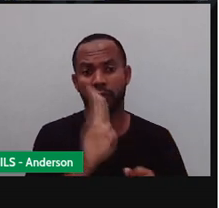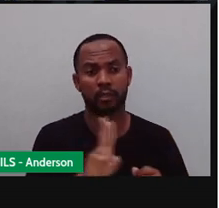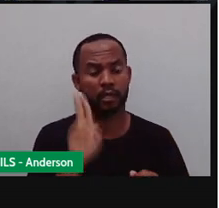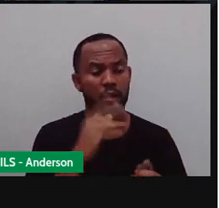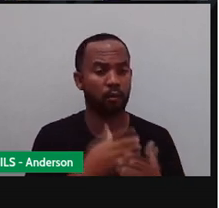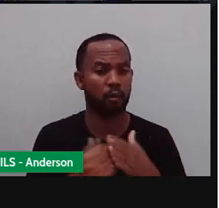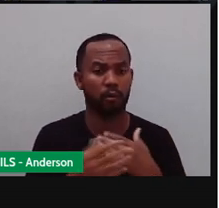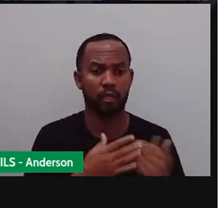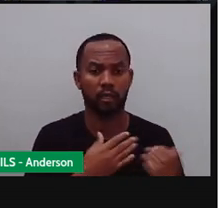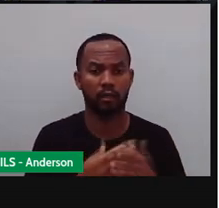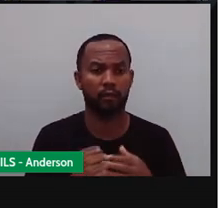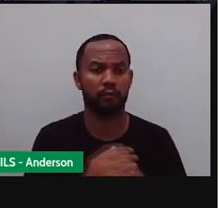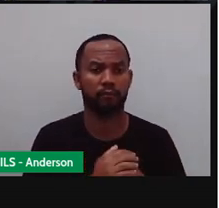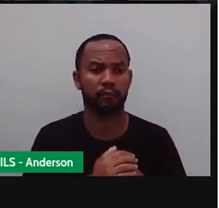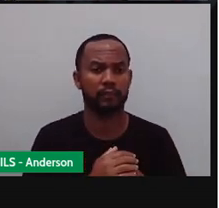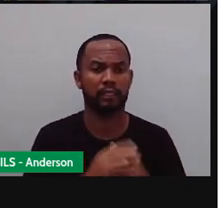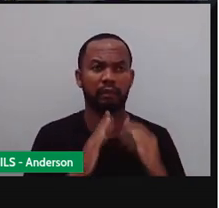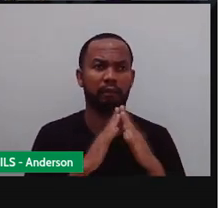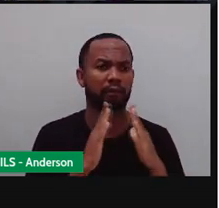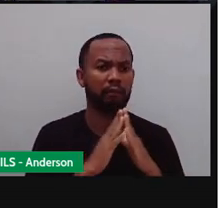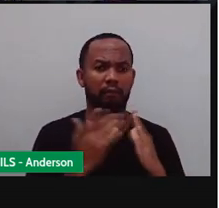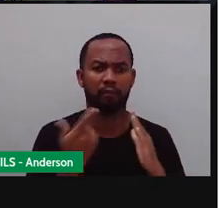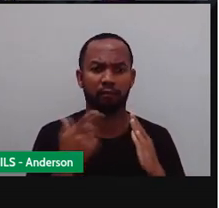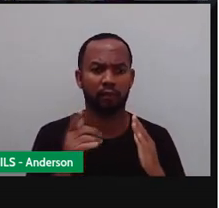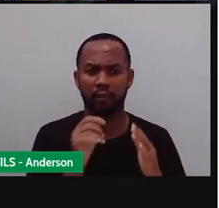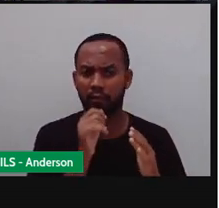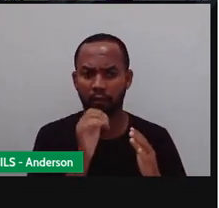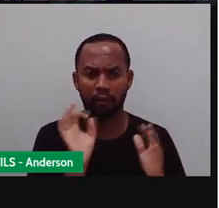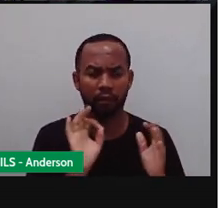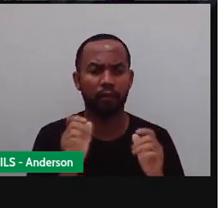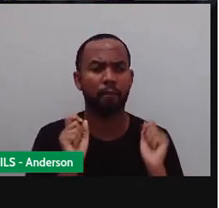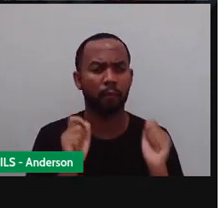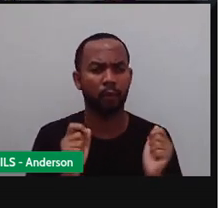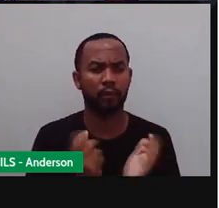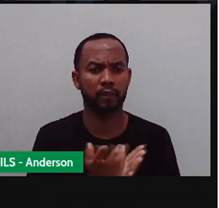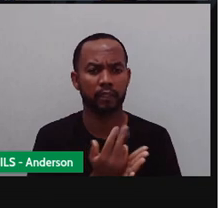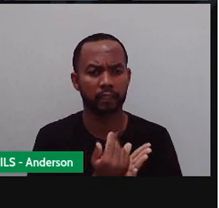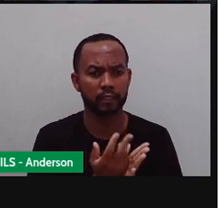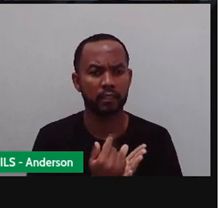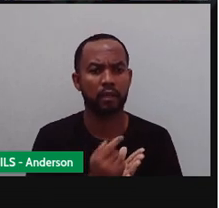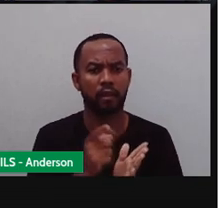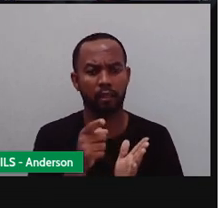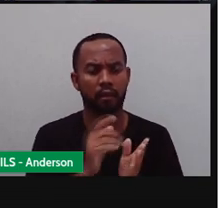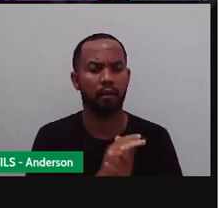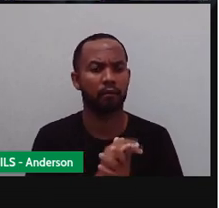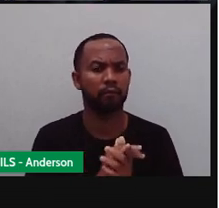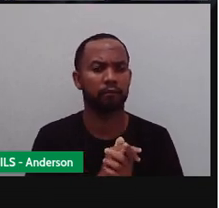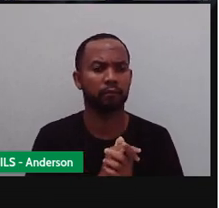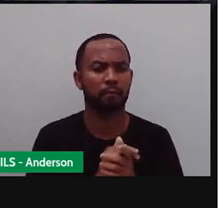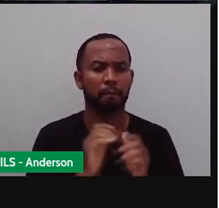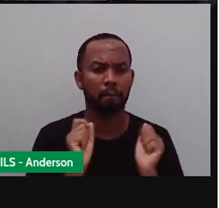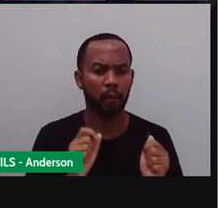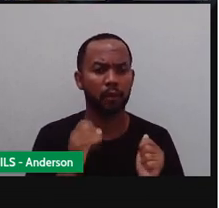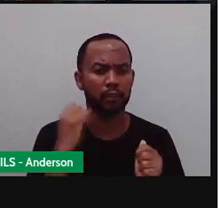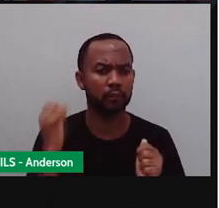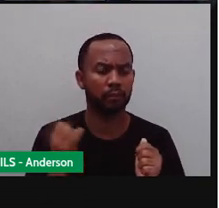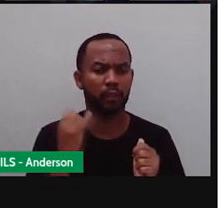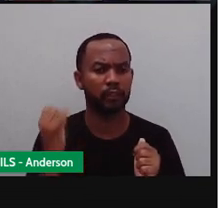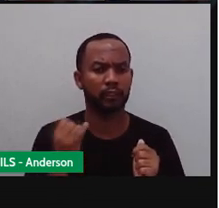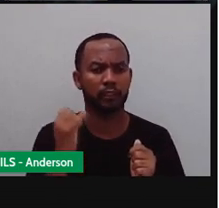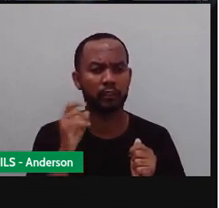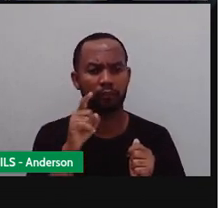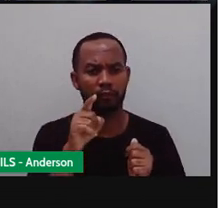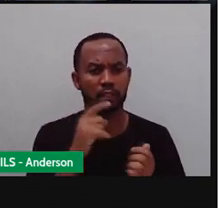dessas. Ah, não quero, não tenho nada disso em casa. Ó, desenha no caderninho. Quer desenhar a joaninha? Desenha. Quer desenhar a bolinha? Desenha. O importante é que você